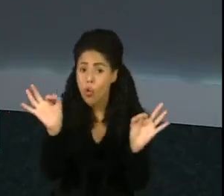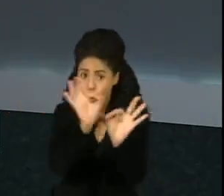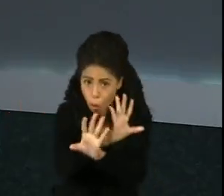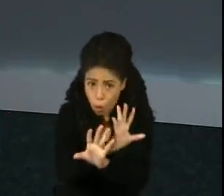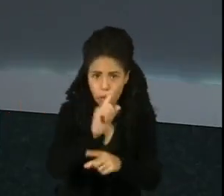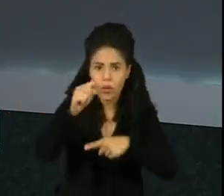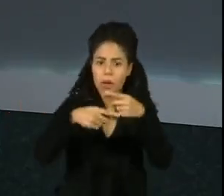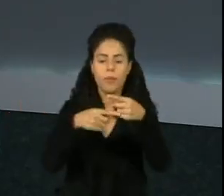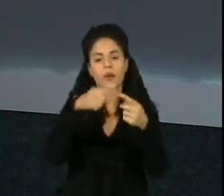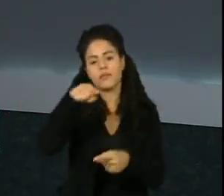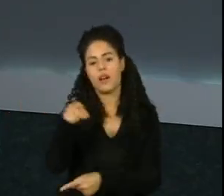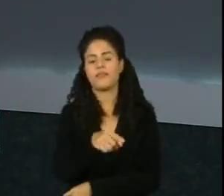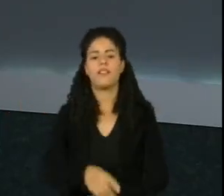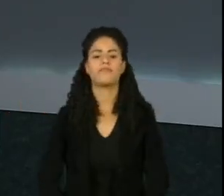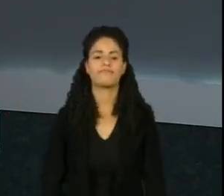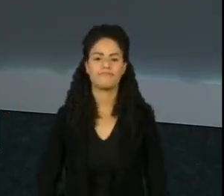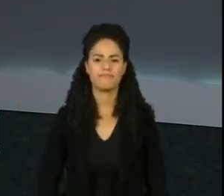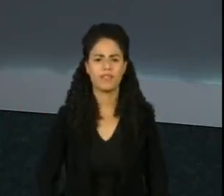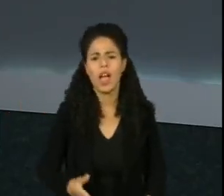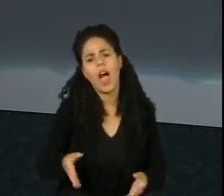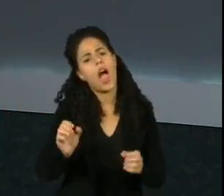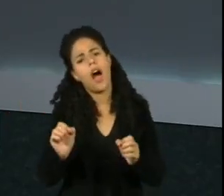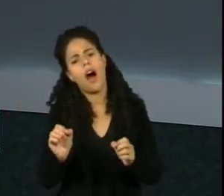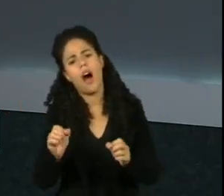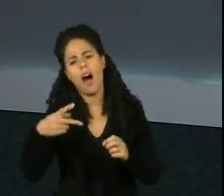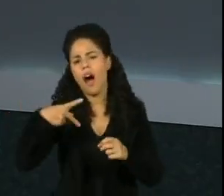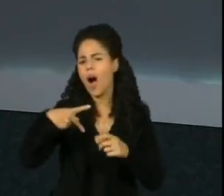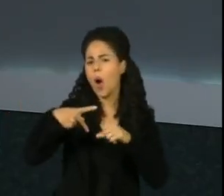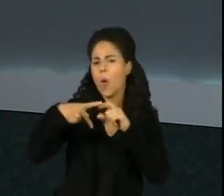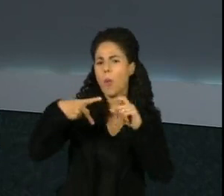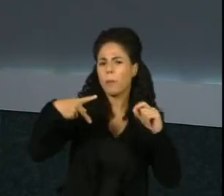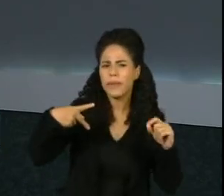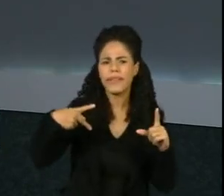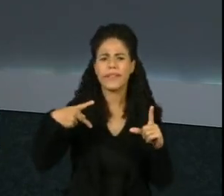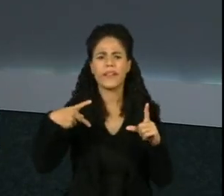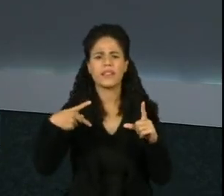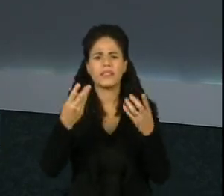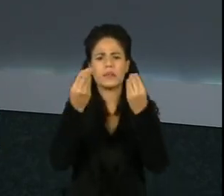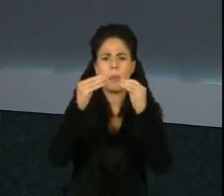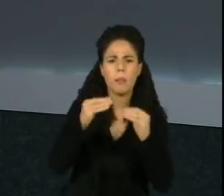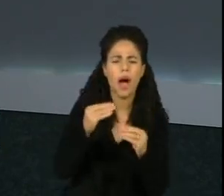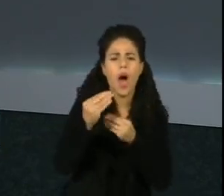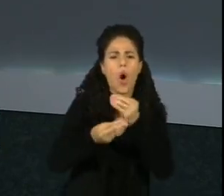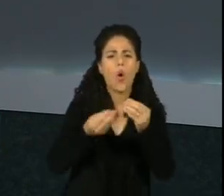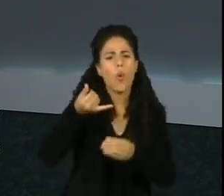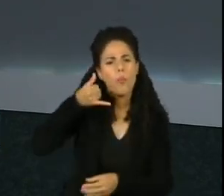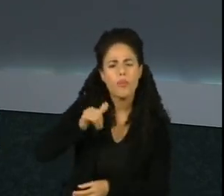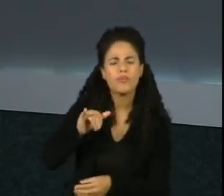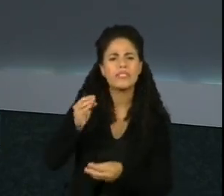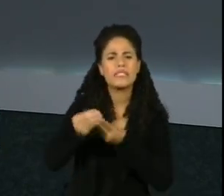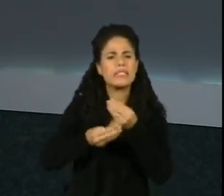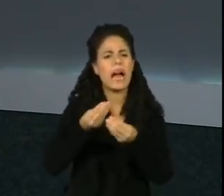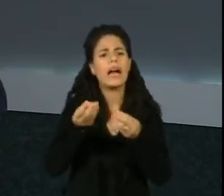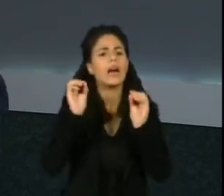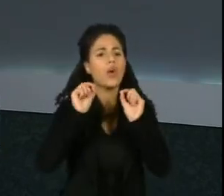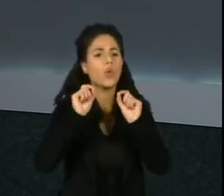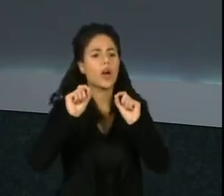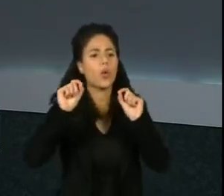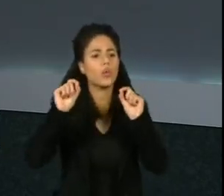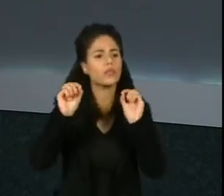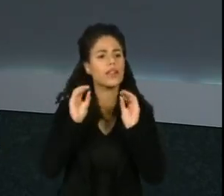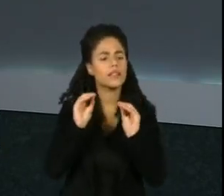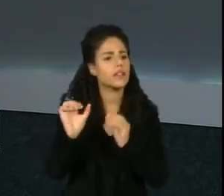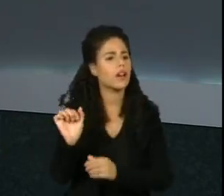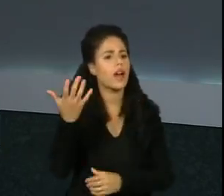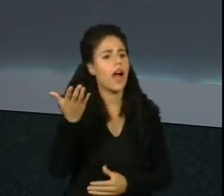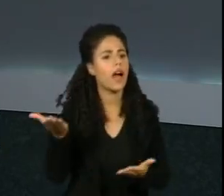permite aquela opção copia e colhe, enfim. Como evitar fraudes? Eu não sei como é que está o estado